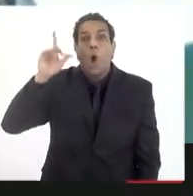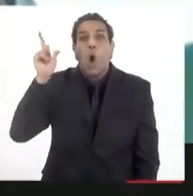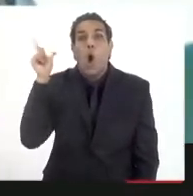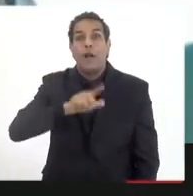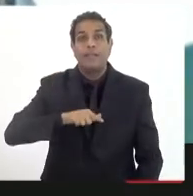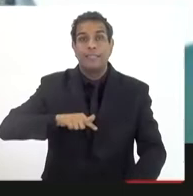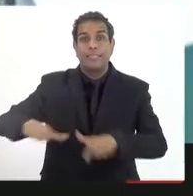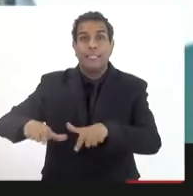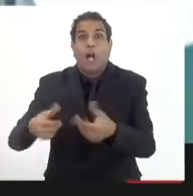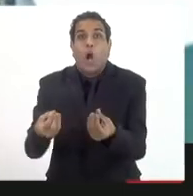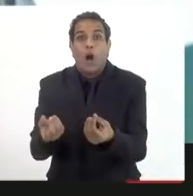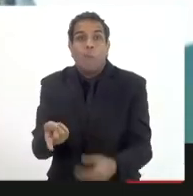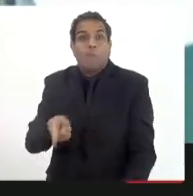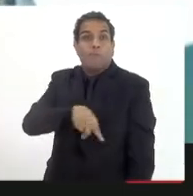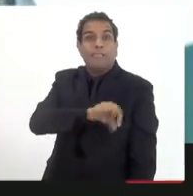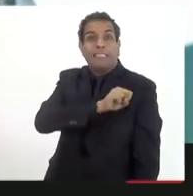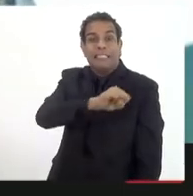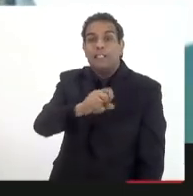sem investimento.